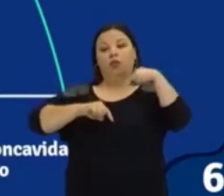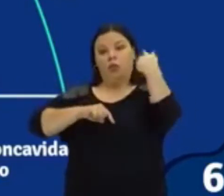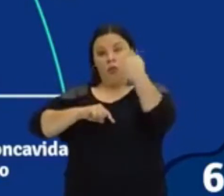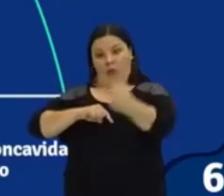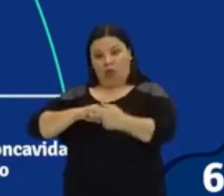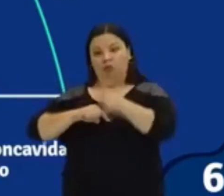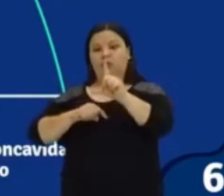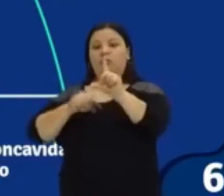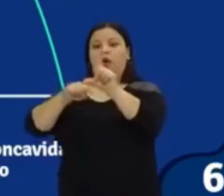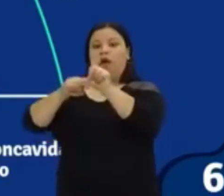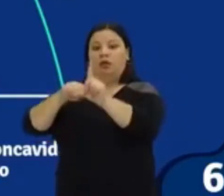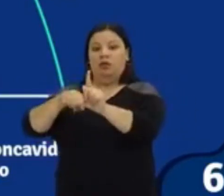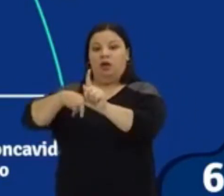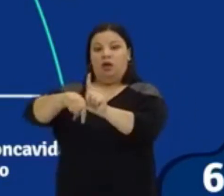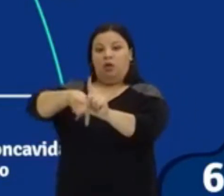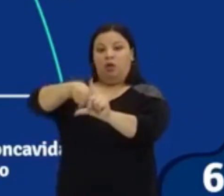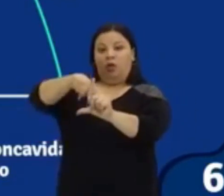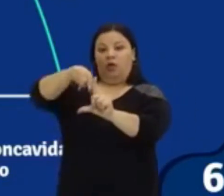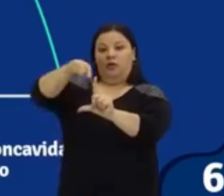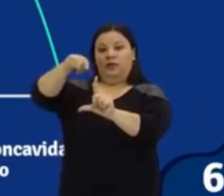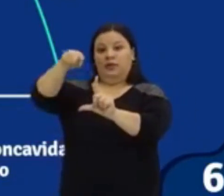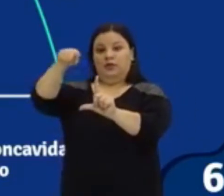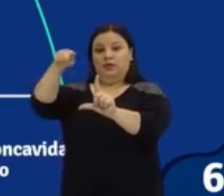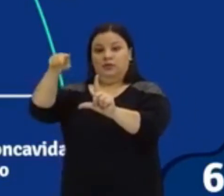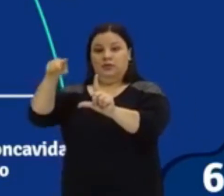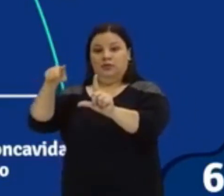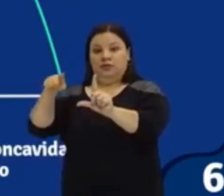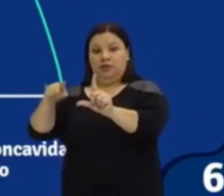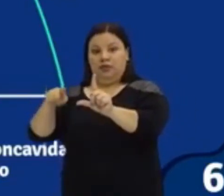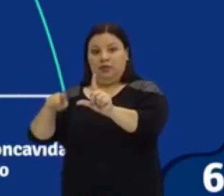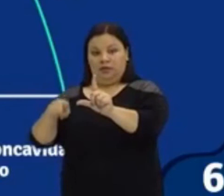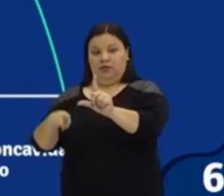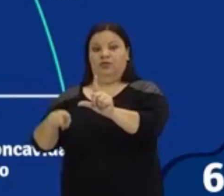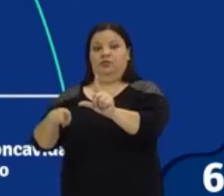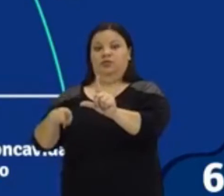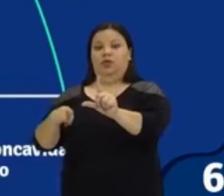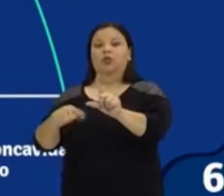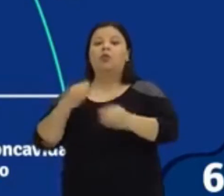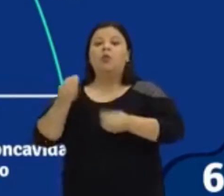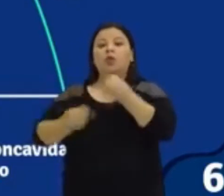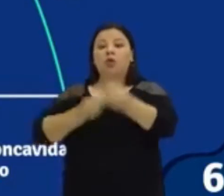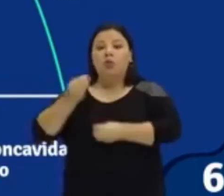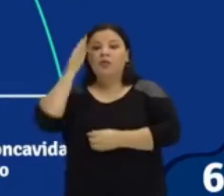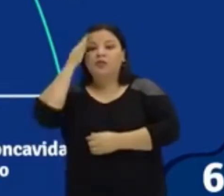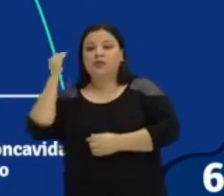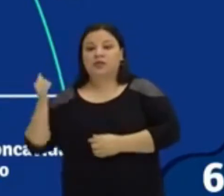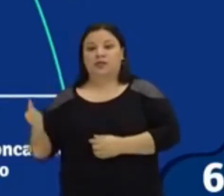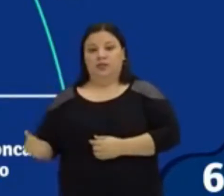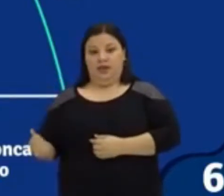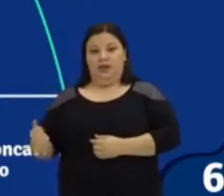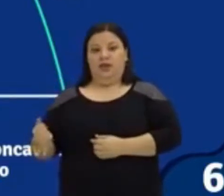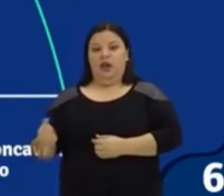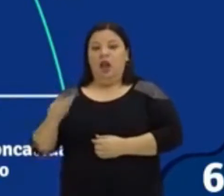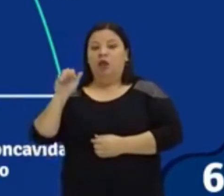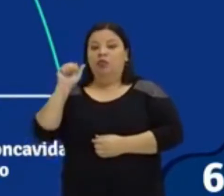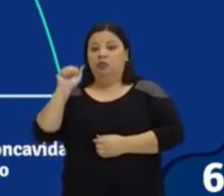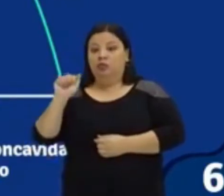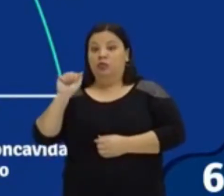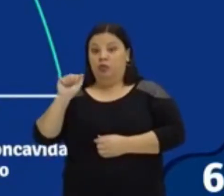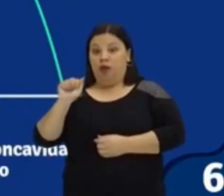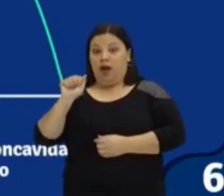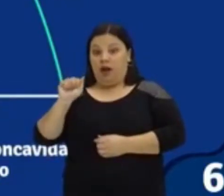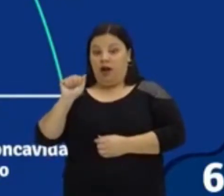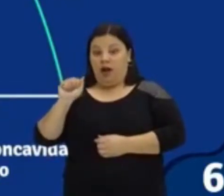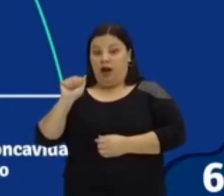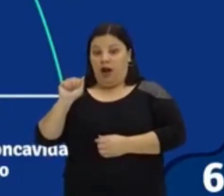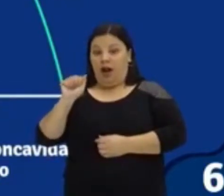E quem é responsável por isso? Justamente o valor do coeficiente a. Então, vocês podem ver aqui, ó, que